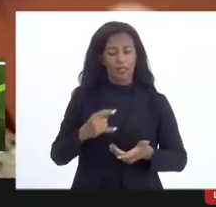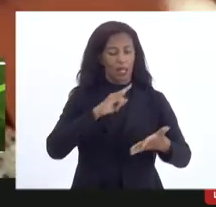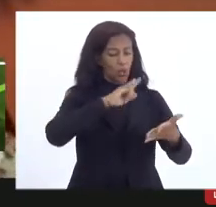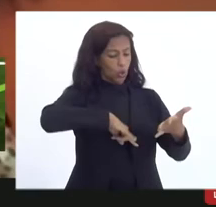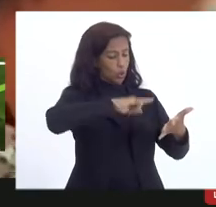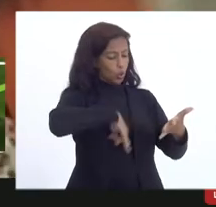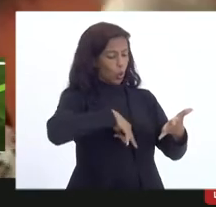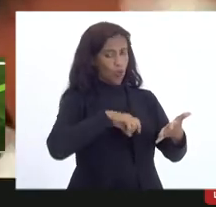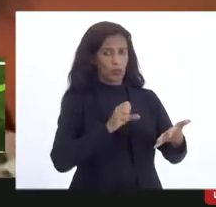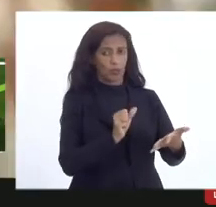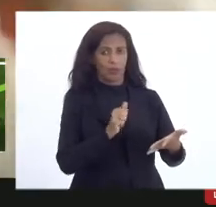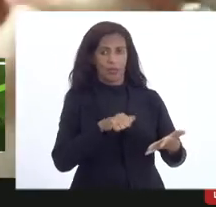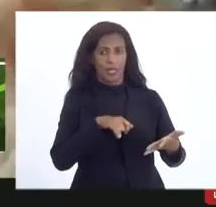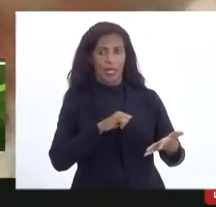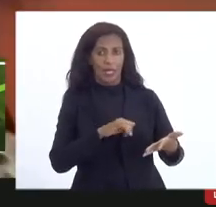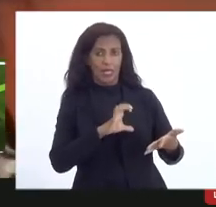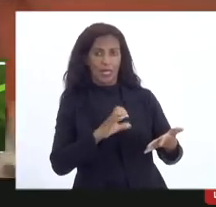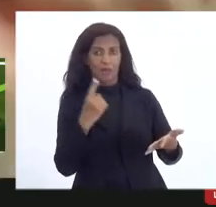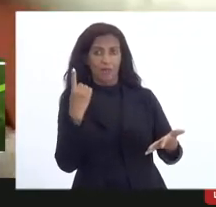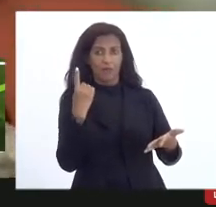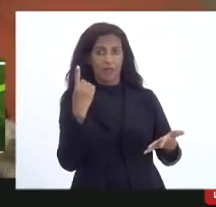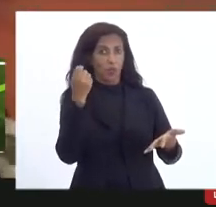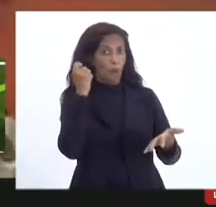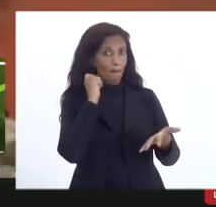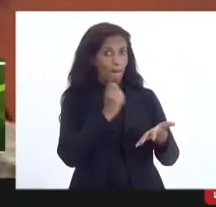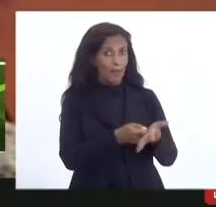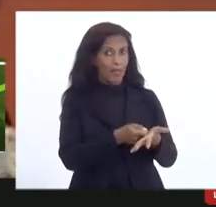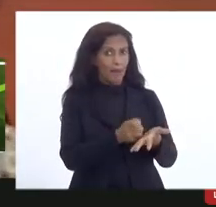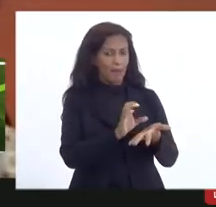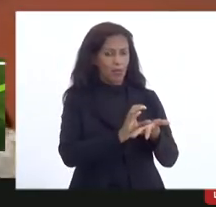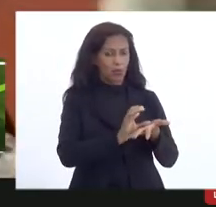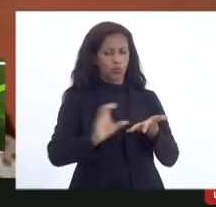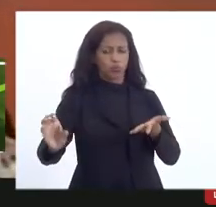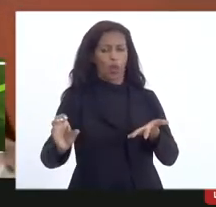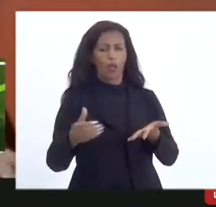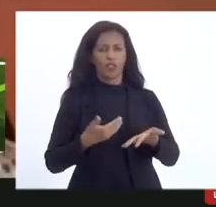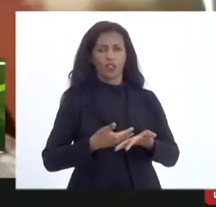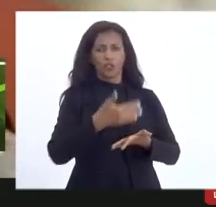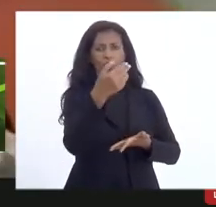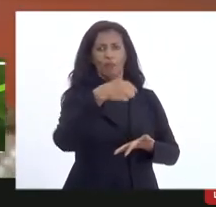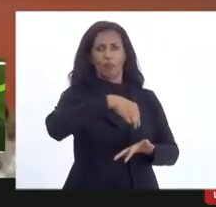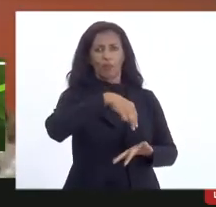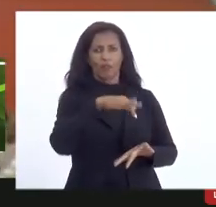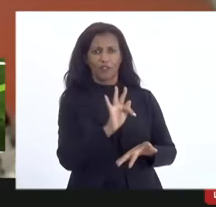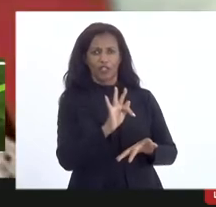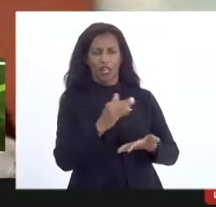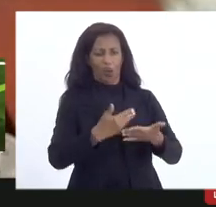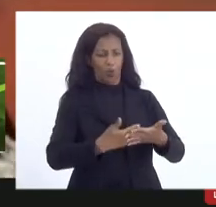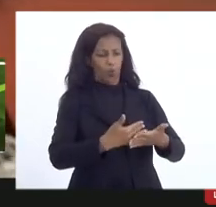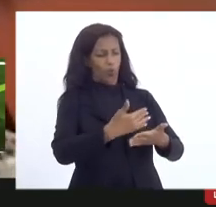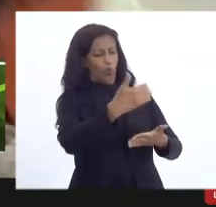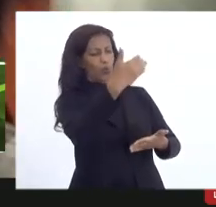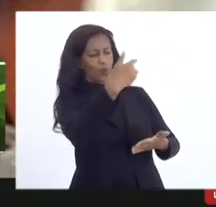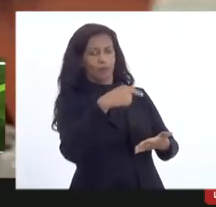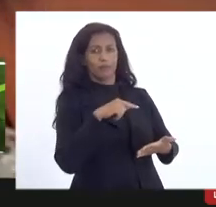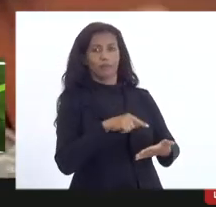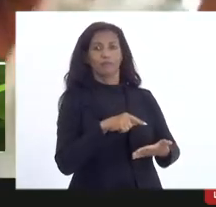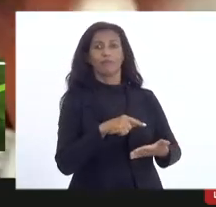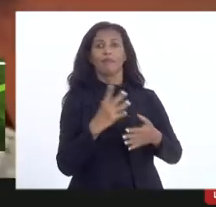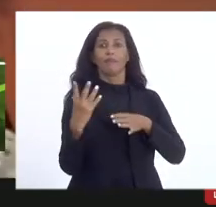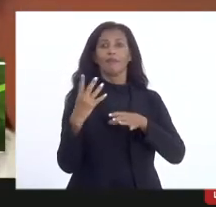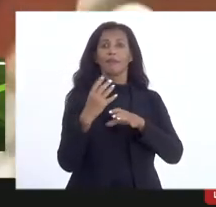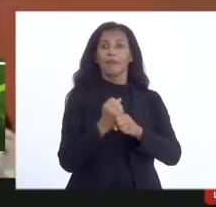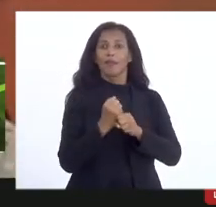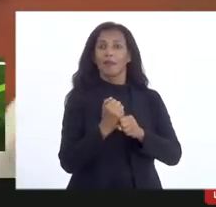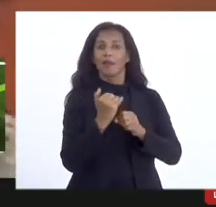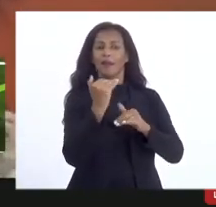no SALI que você faz um pagamento você já sobe a nota fiscal na medida que você sobe a nota fiscal a prestação de